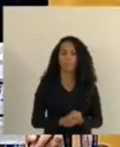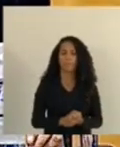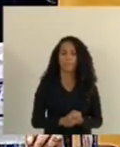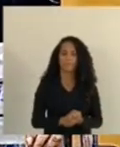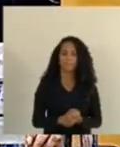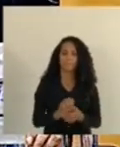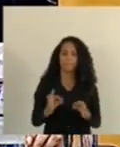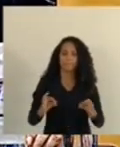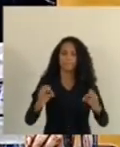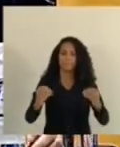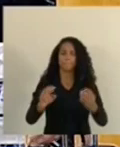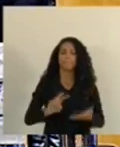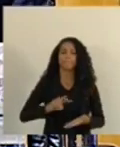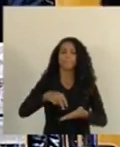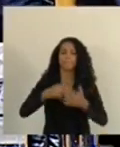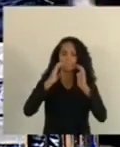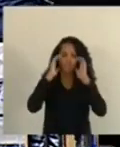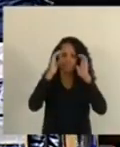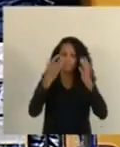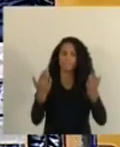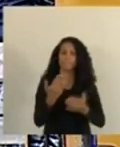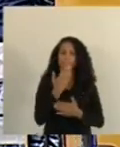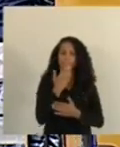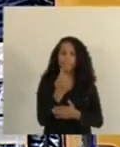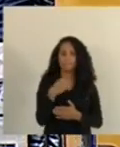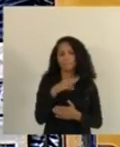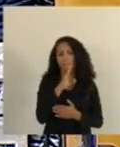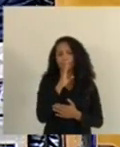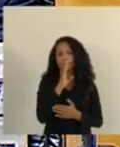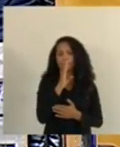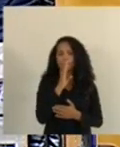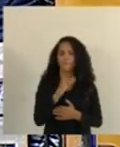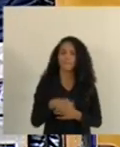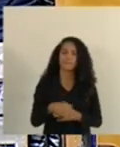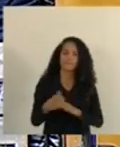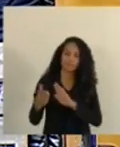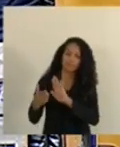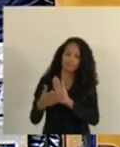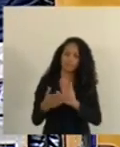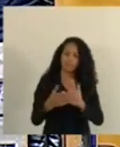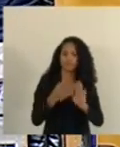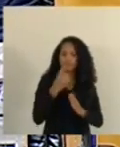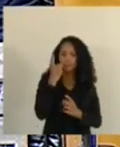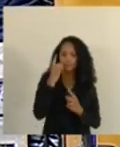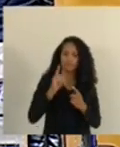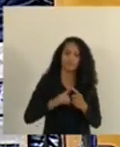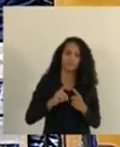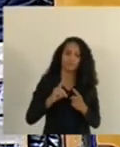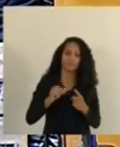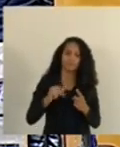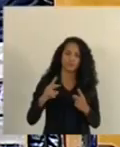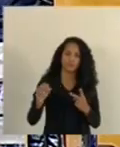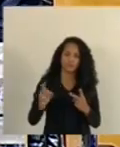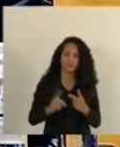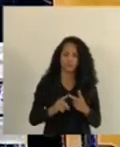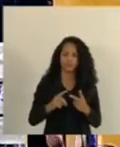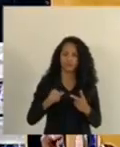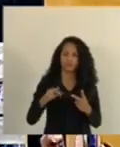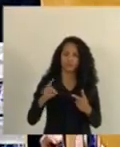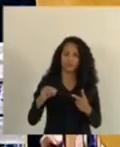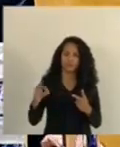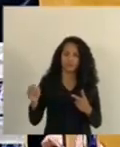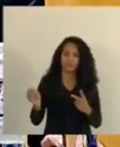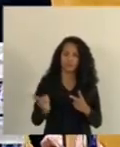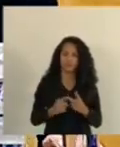a todos que se coloquem em posição de respeito para que façamos um minuto de silêncio proposto pelos deputados. Danilo Baez e Coronel Alexandre Quintino.